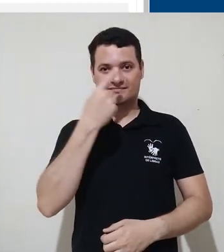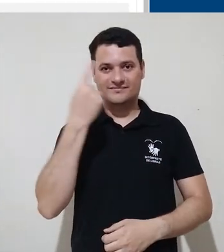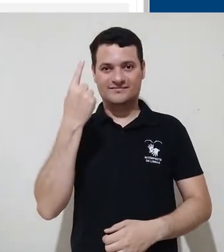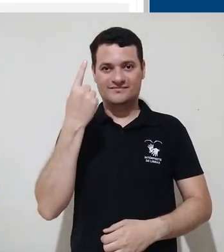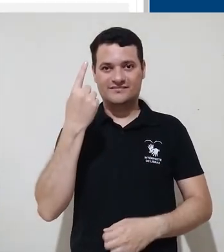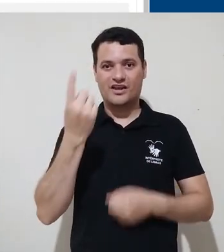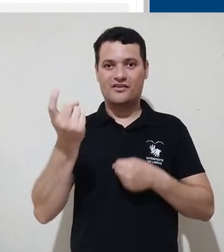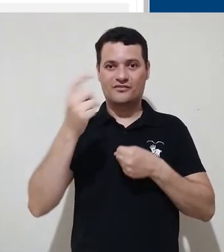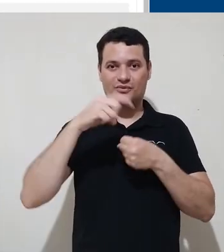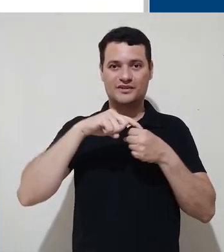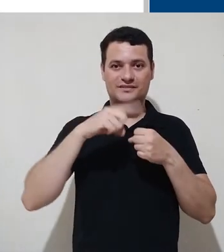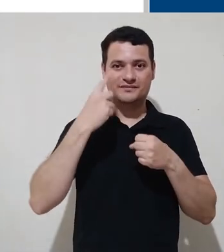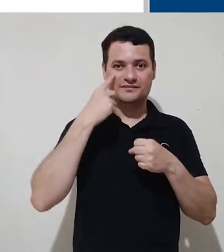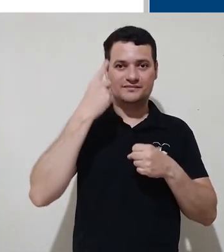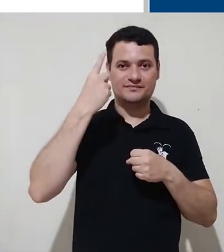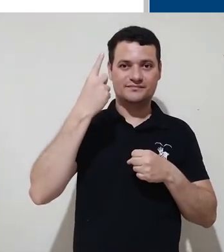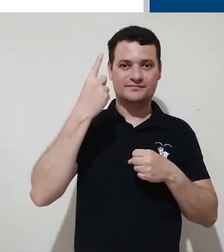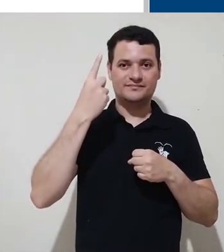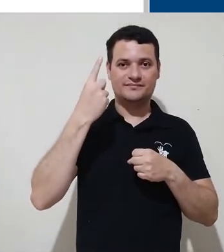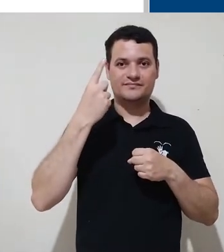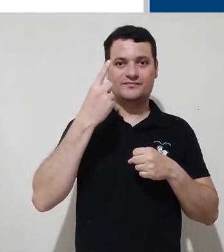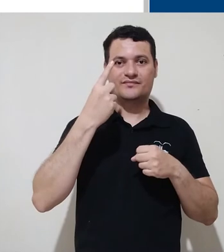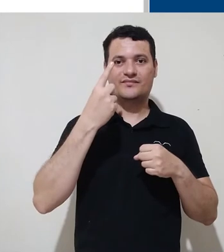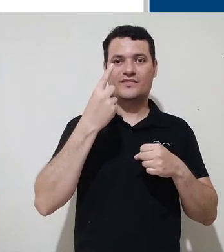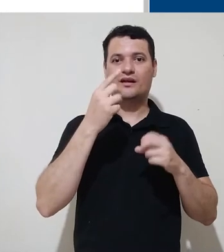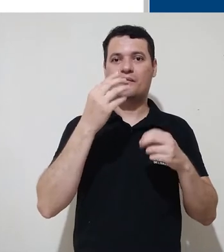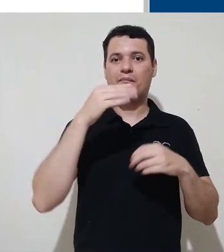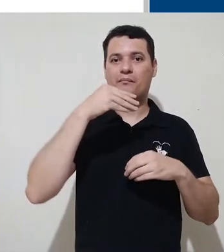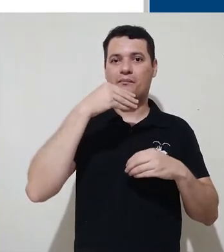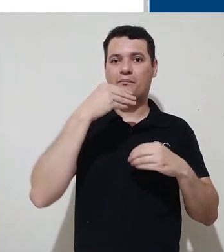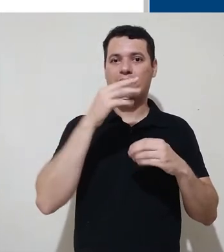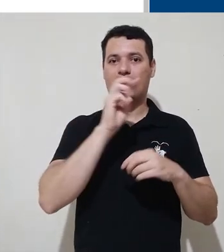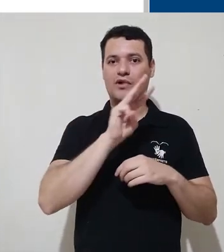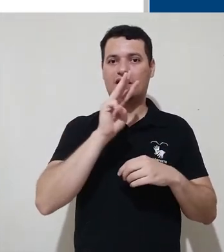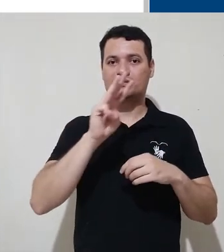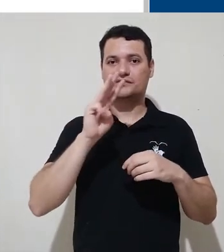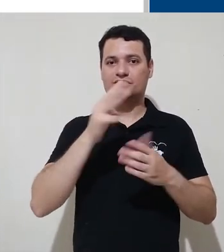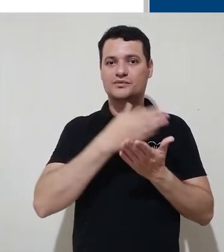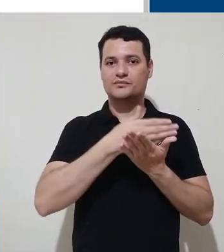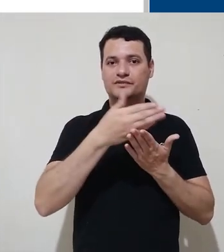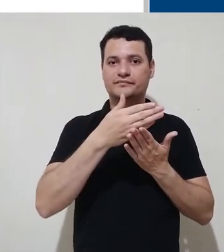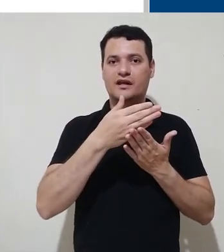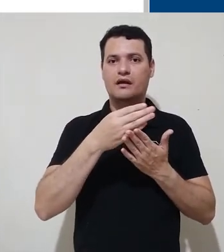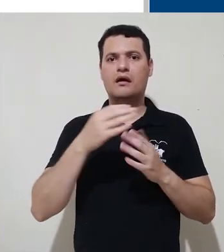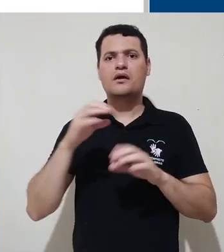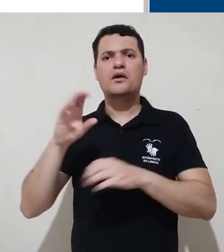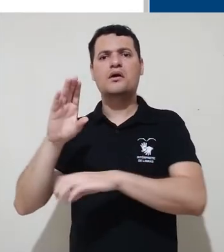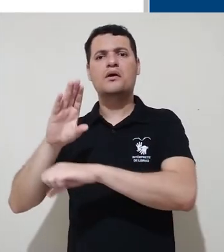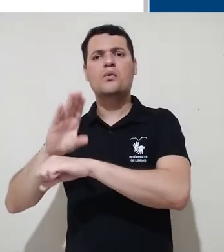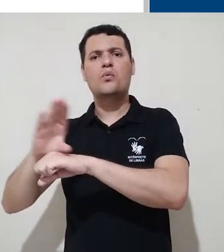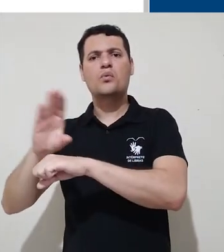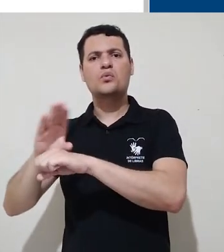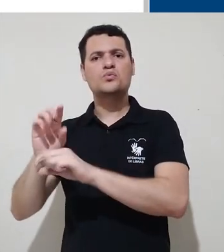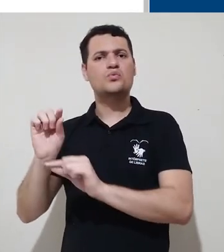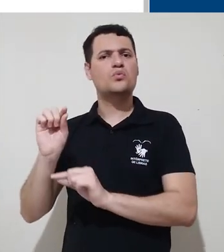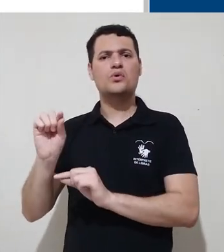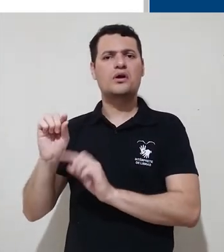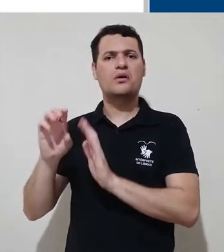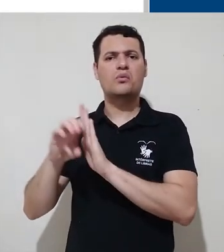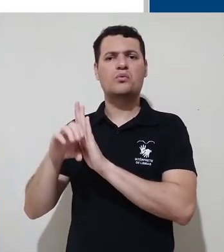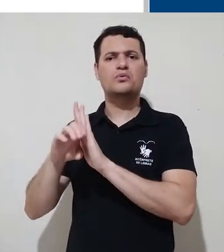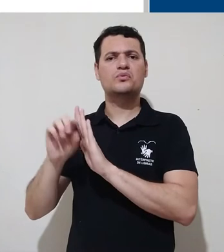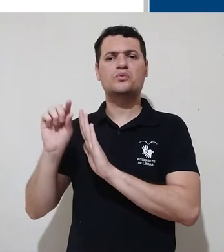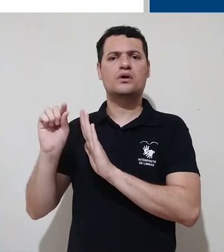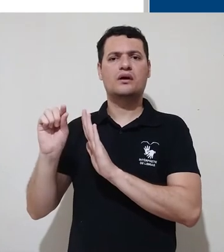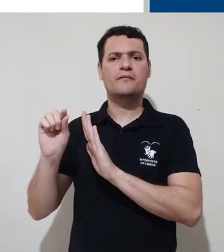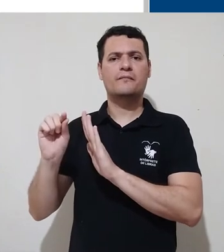Vou clicar no botão voltar para retornar à minha página inicial. Bom, e curso? O seria um